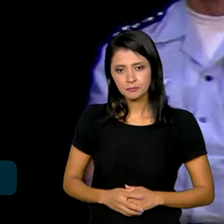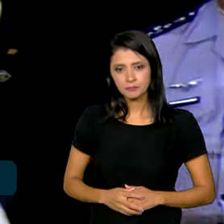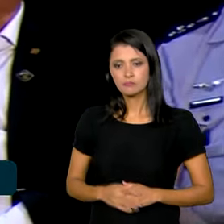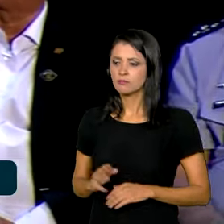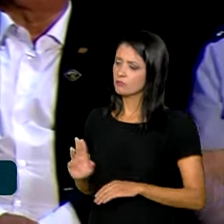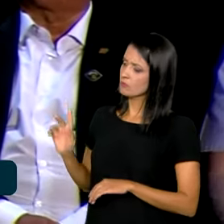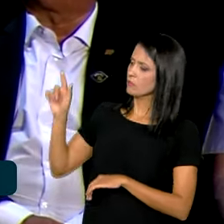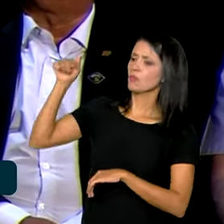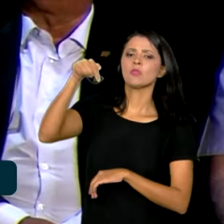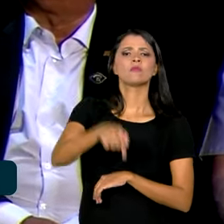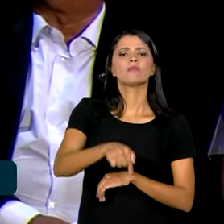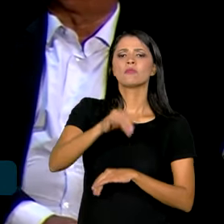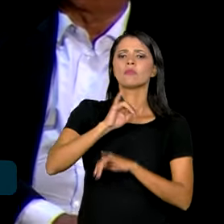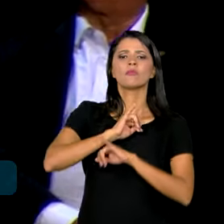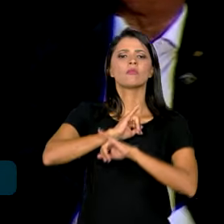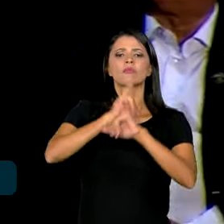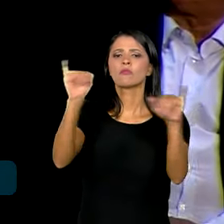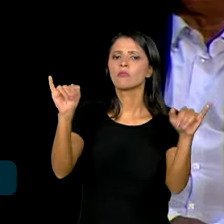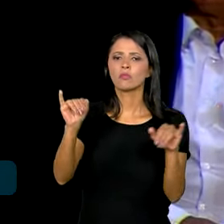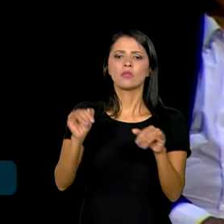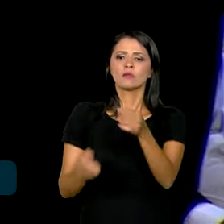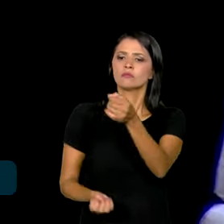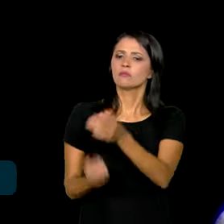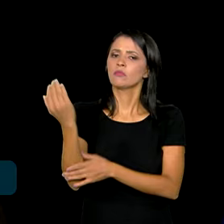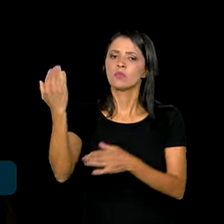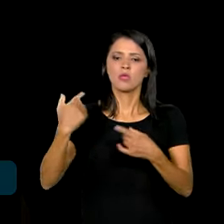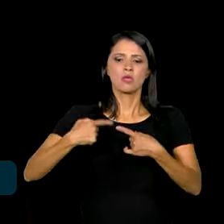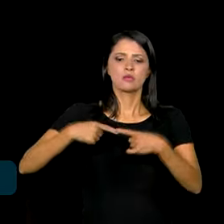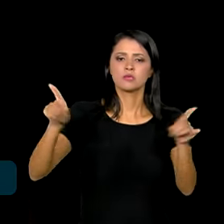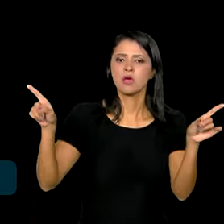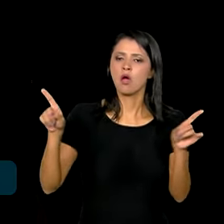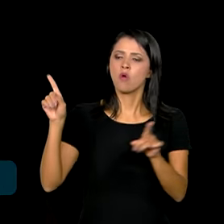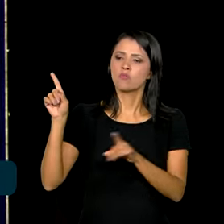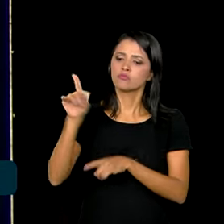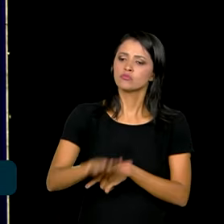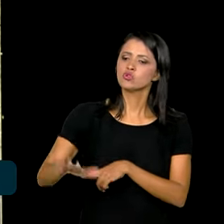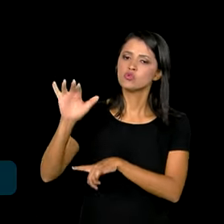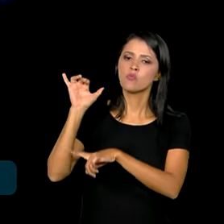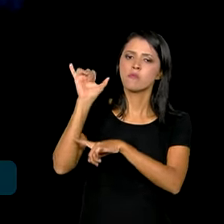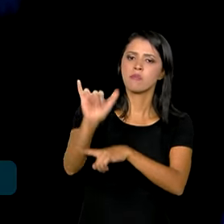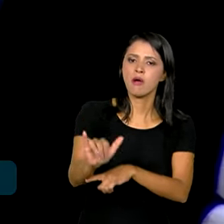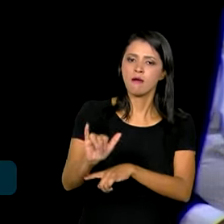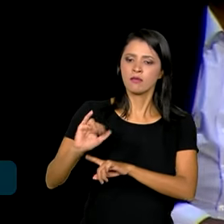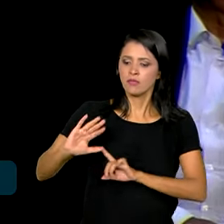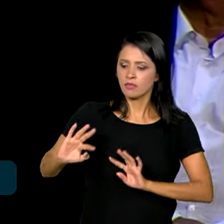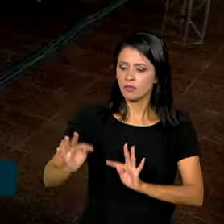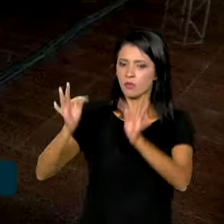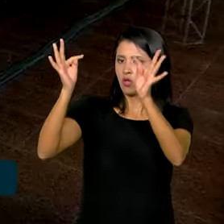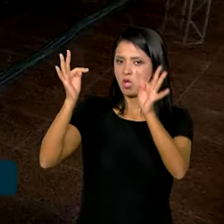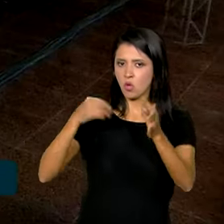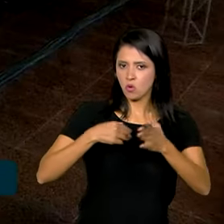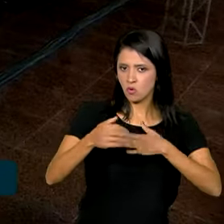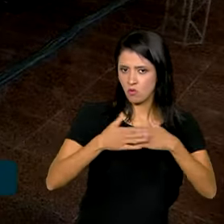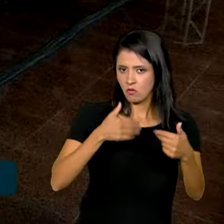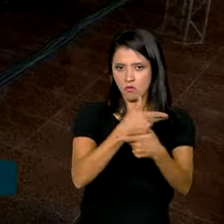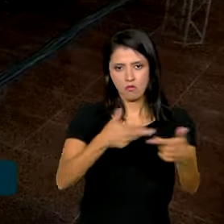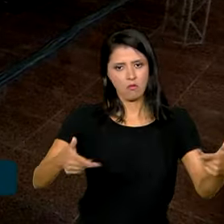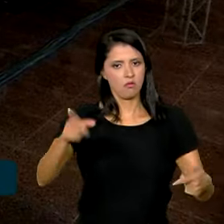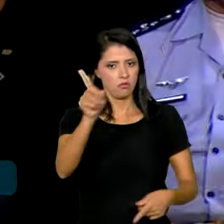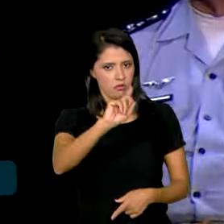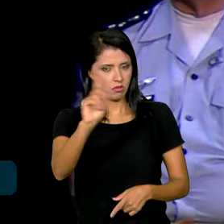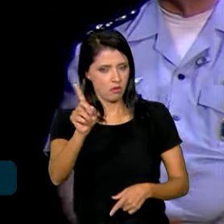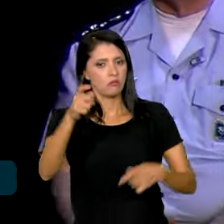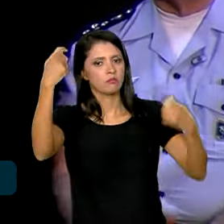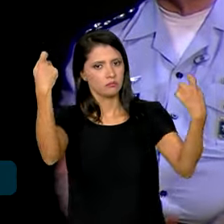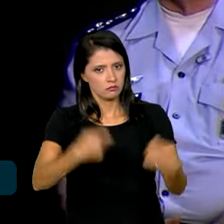anunciar o lançamento de um parque tecnológico aeroespacial não é uma coisa qualquer. É preciso entender